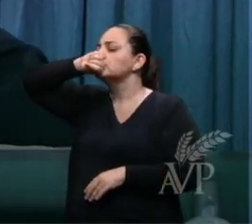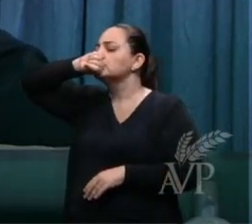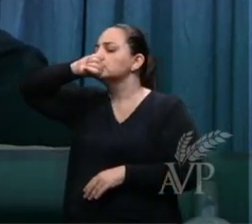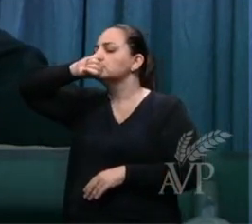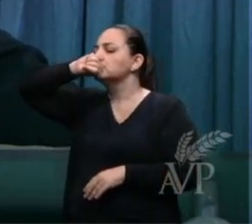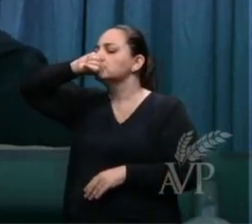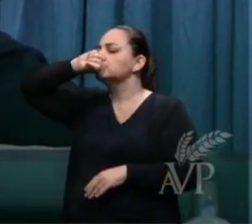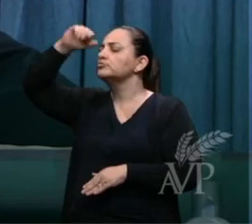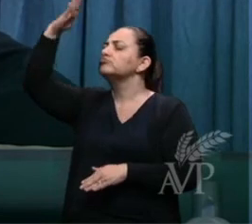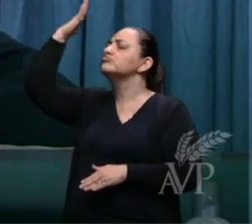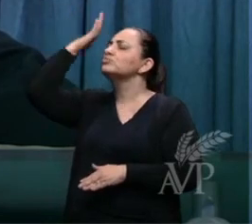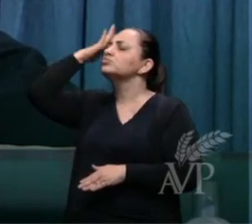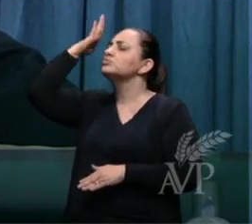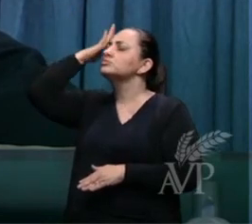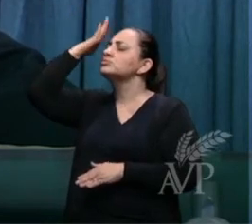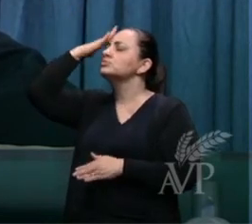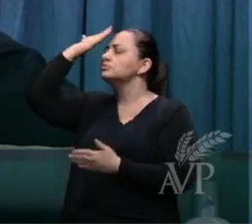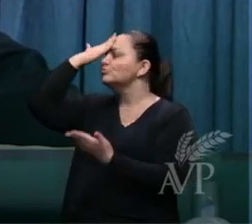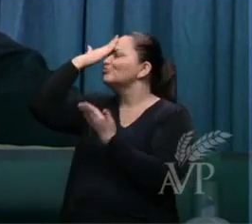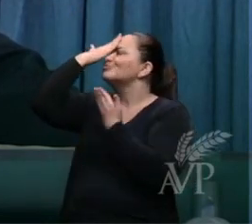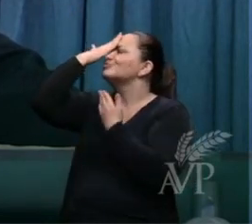sabemos ó Deus